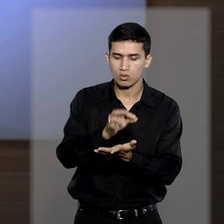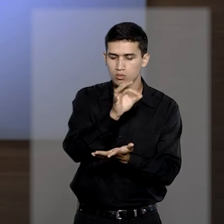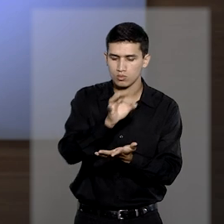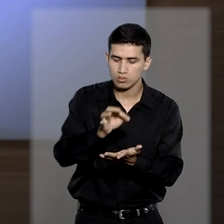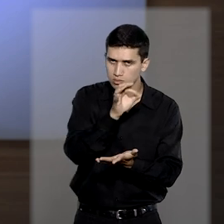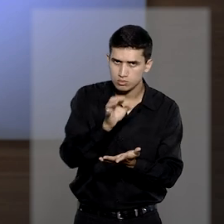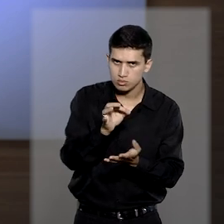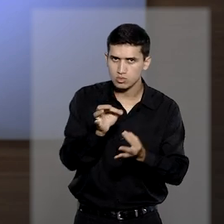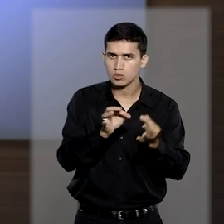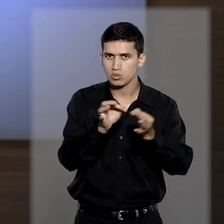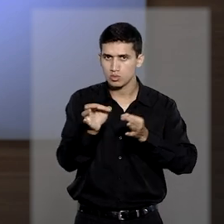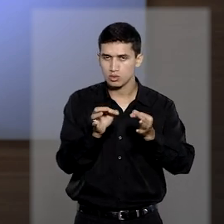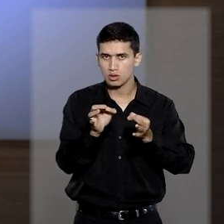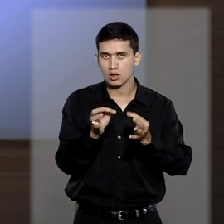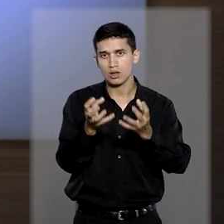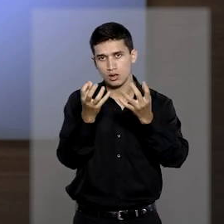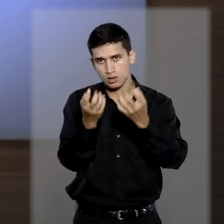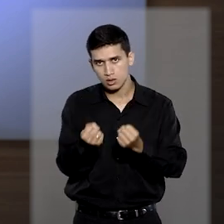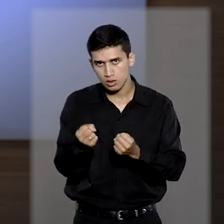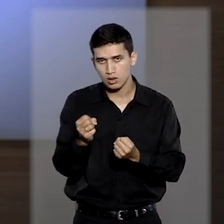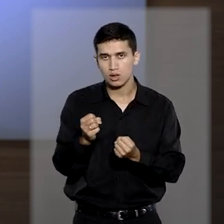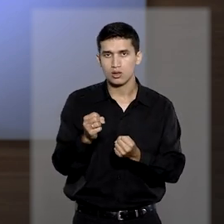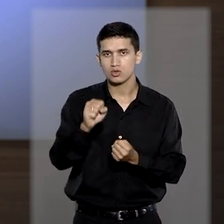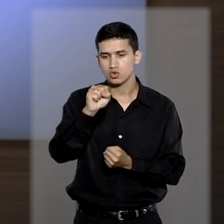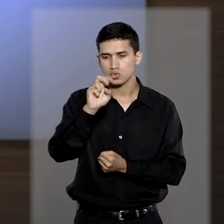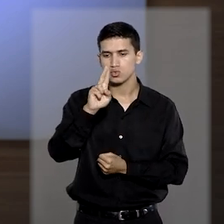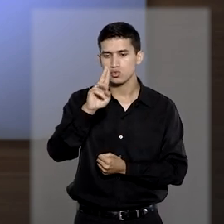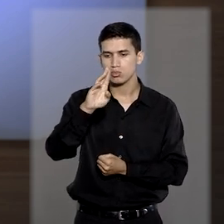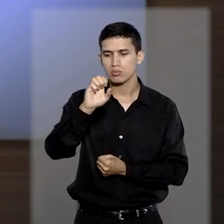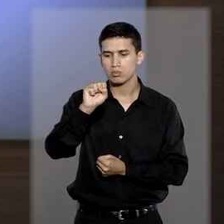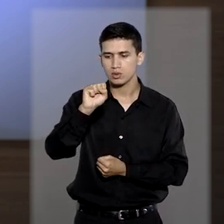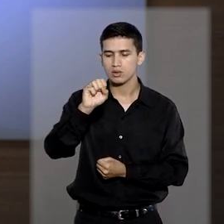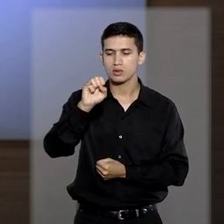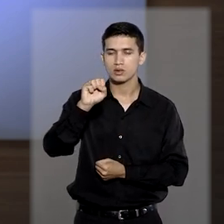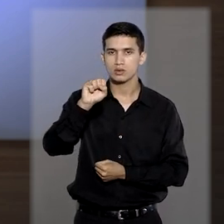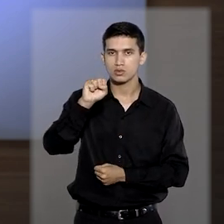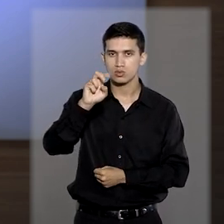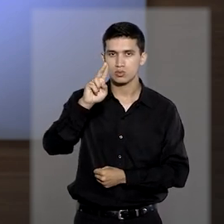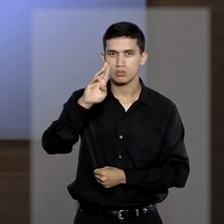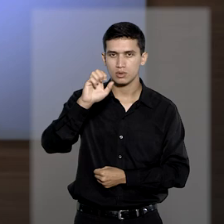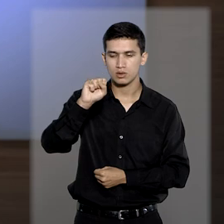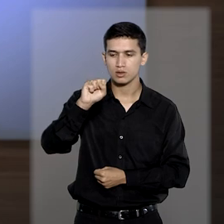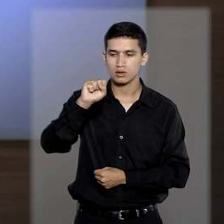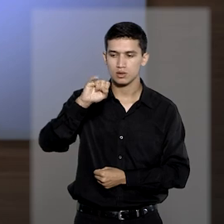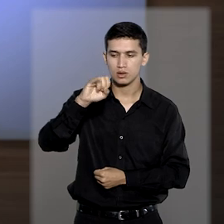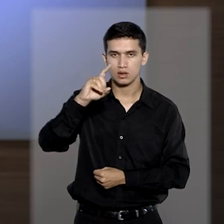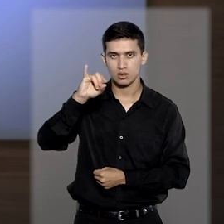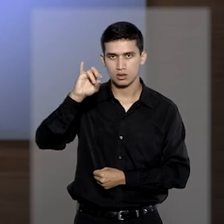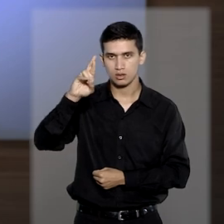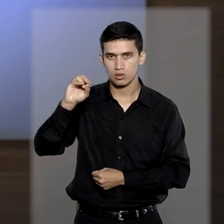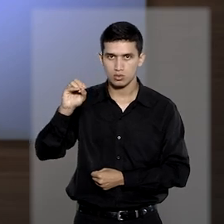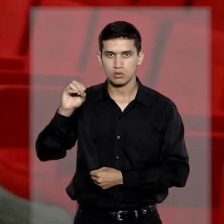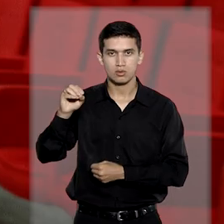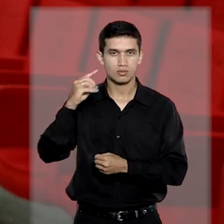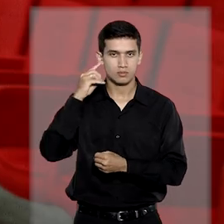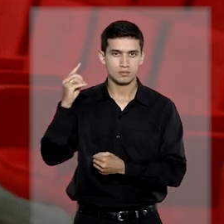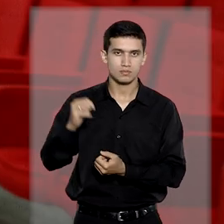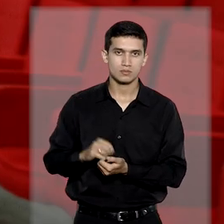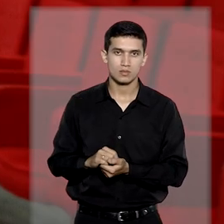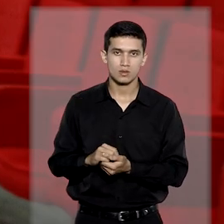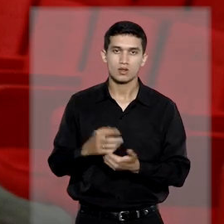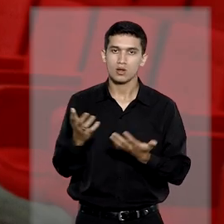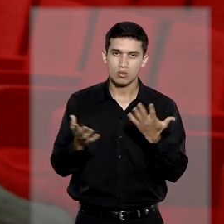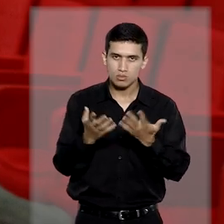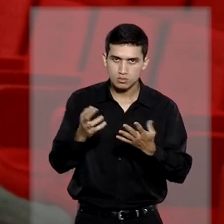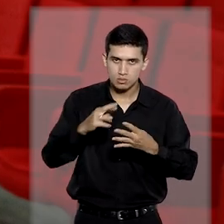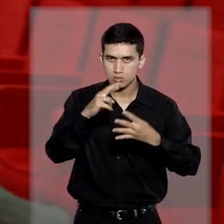proporcionalidade da medida, adotar de modo subsidiário meios executivos atípicos. Em um dos